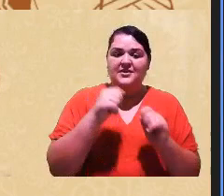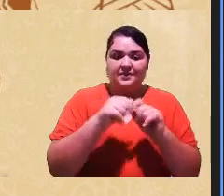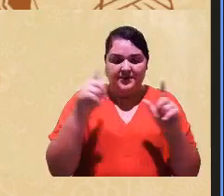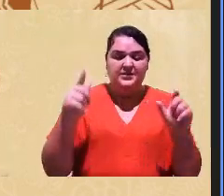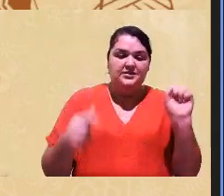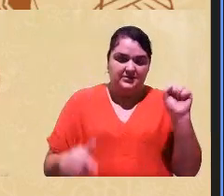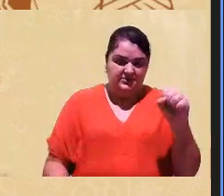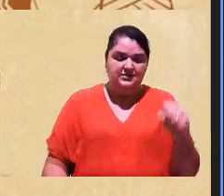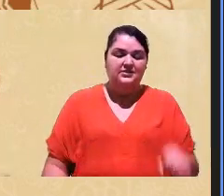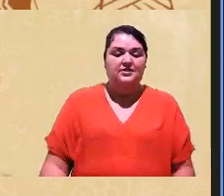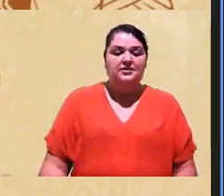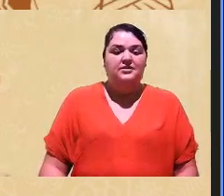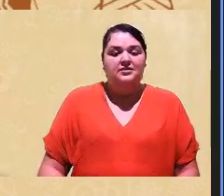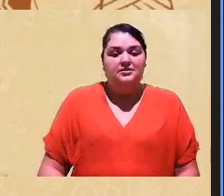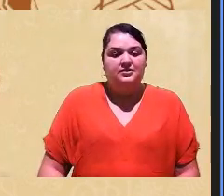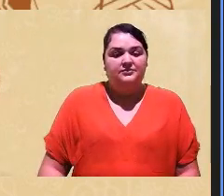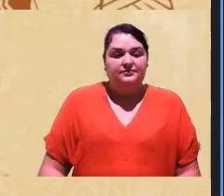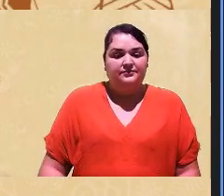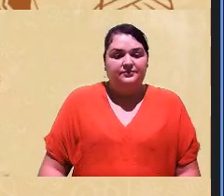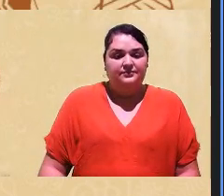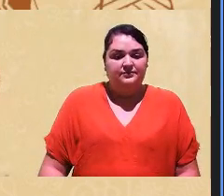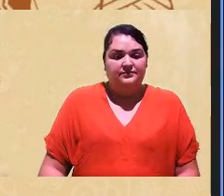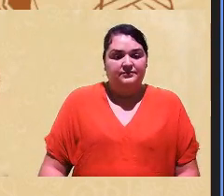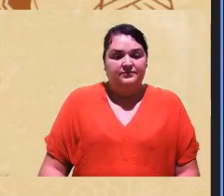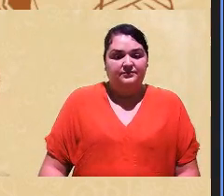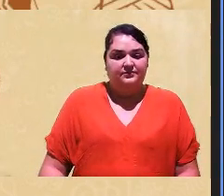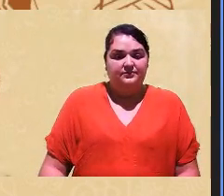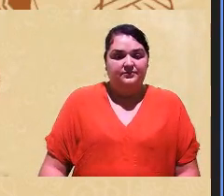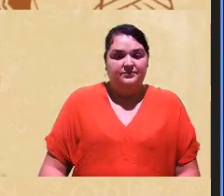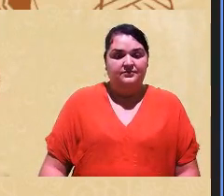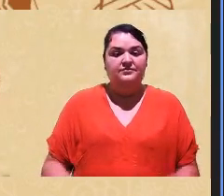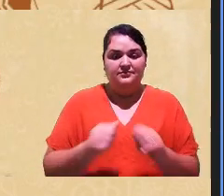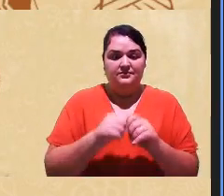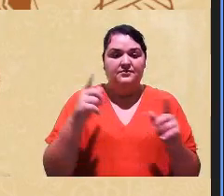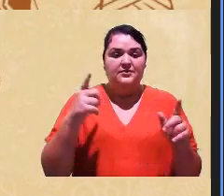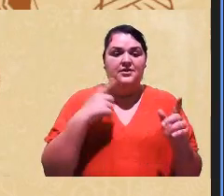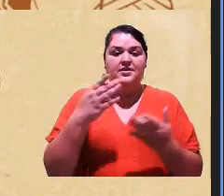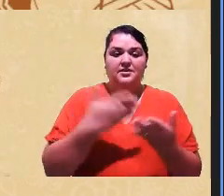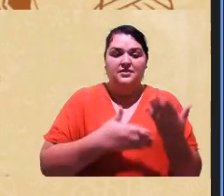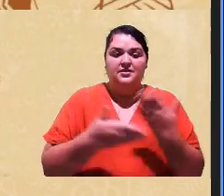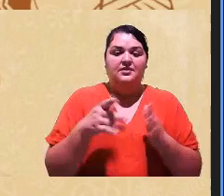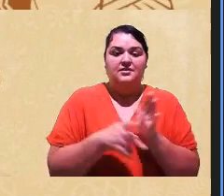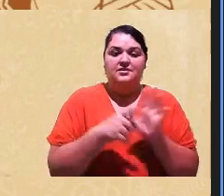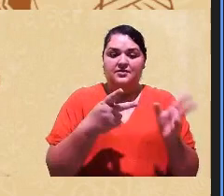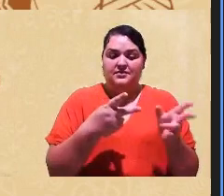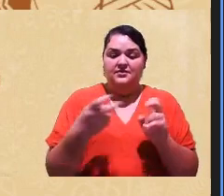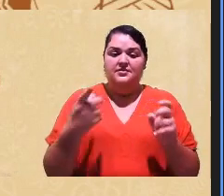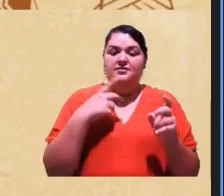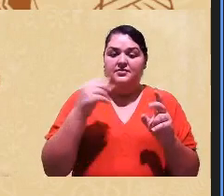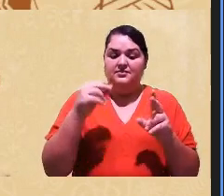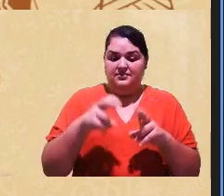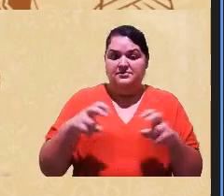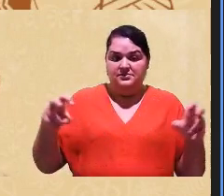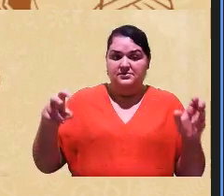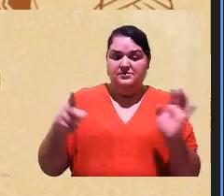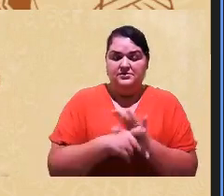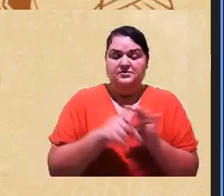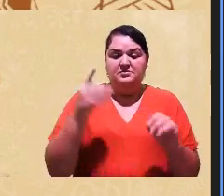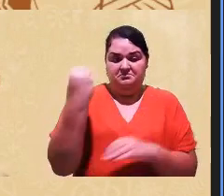pela pergunta aparece muito sim nas bancas de heterodentificação eu fiz inclusive uma banca no Mato Grosso